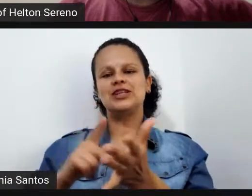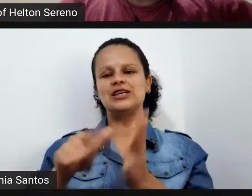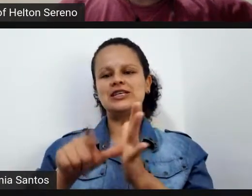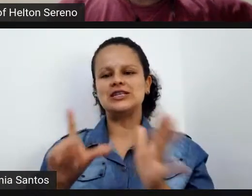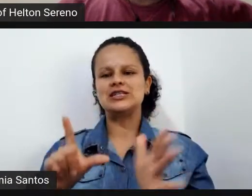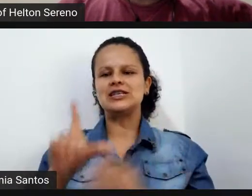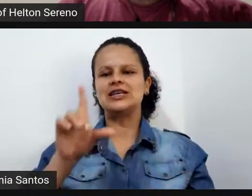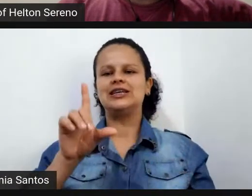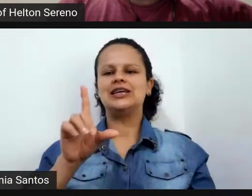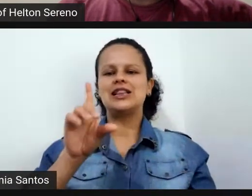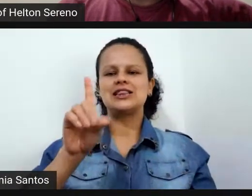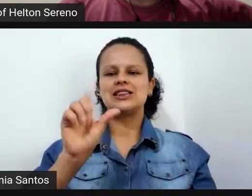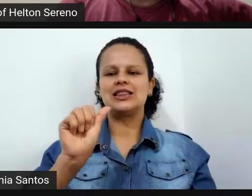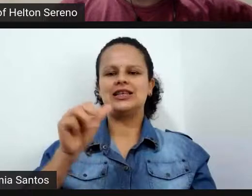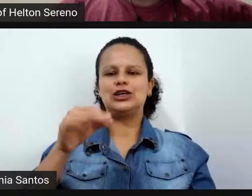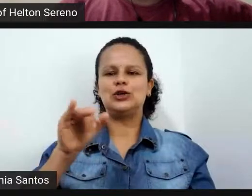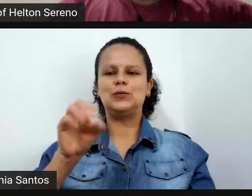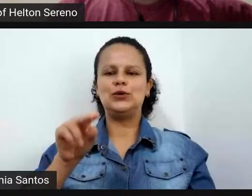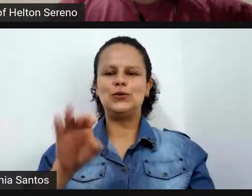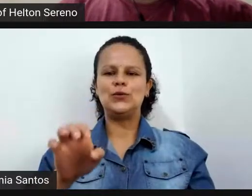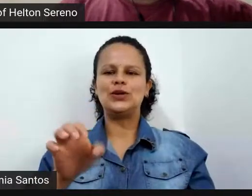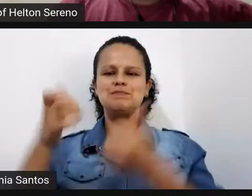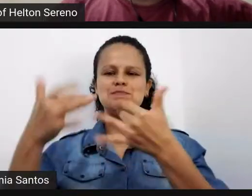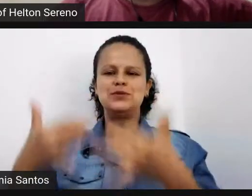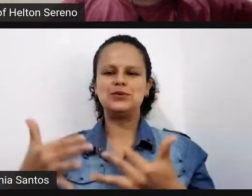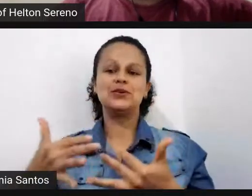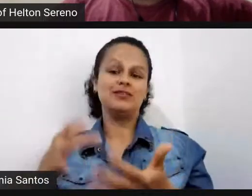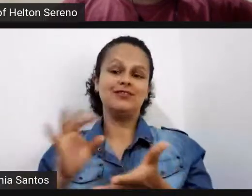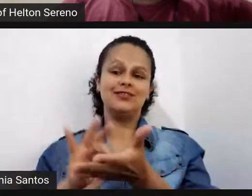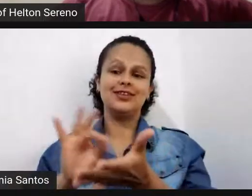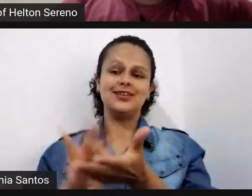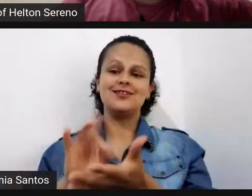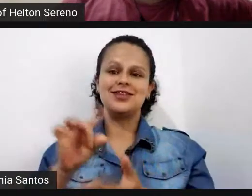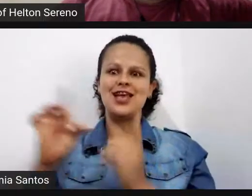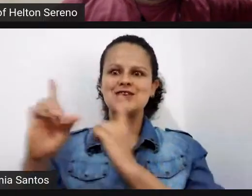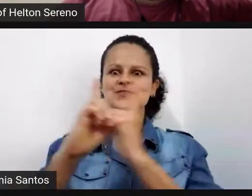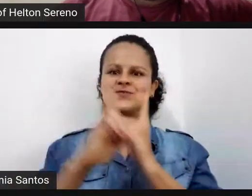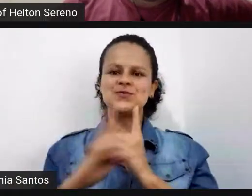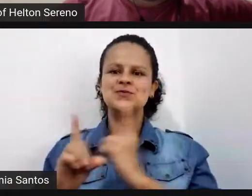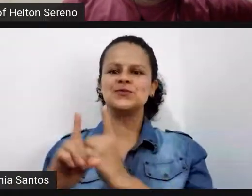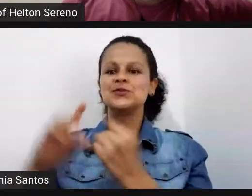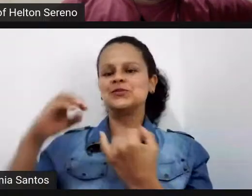eu também estou reencontrando meus colegas aqui do próprio FMG ok